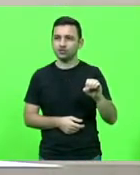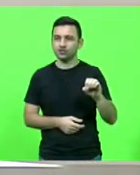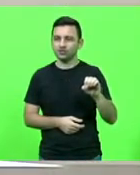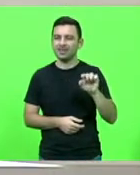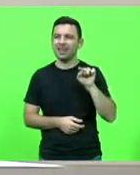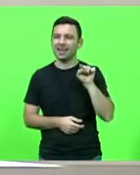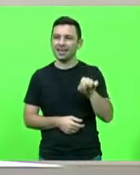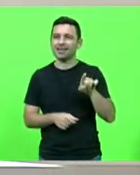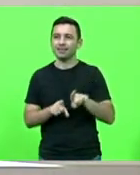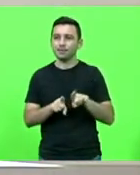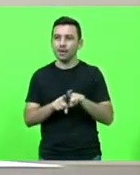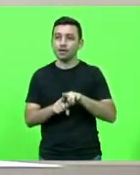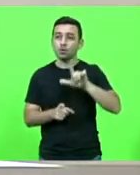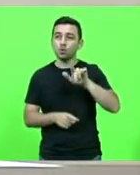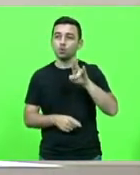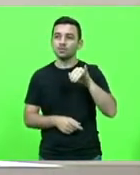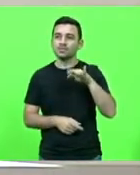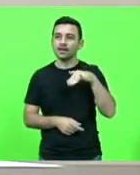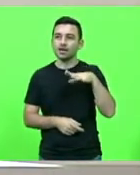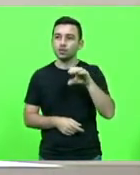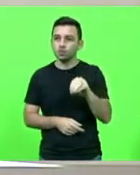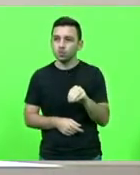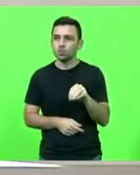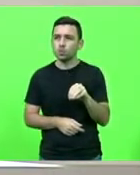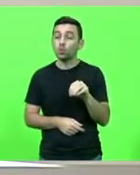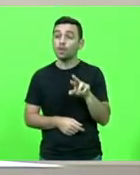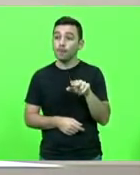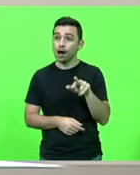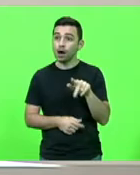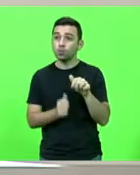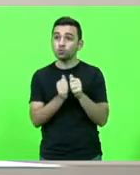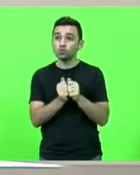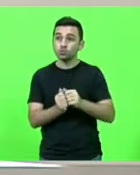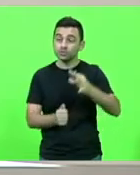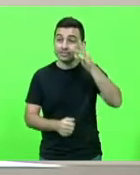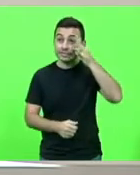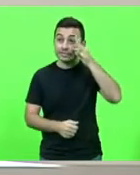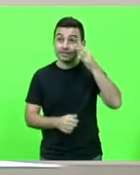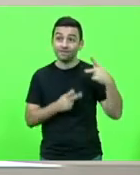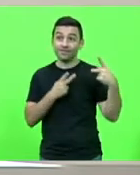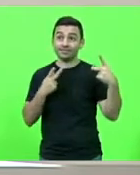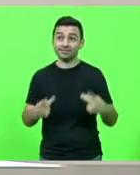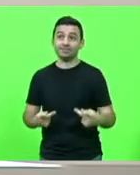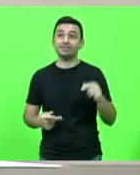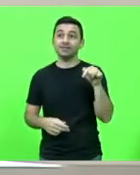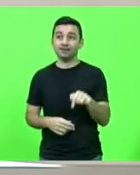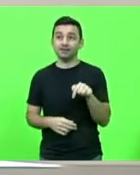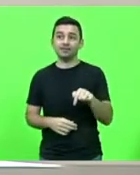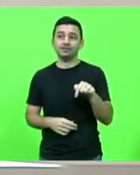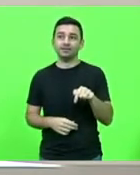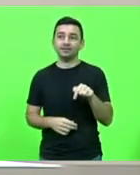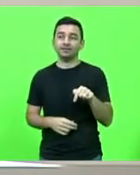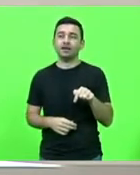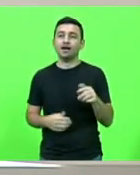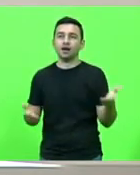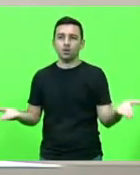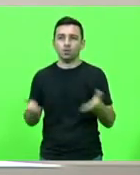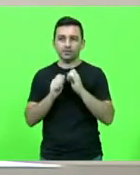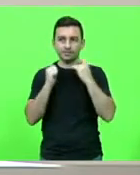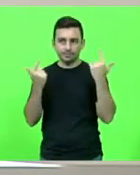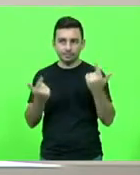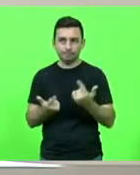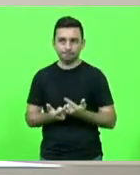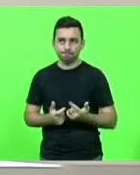Luciano Spengler que é seu irmão que acompanha em visita nessa Assembleia